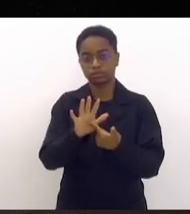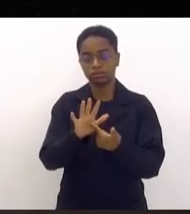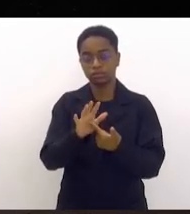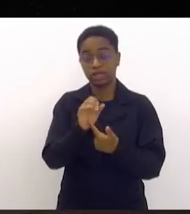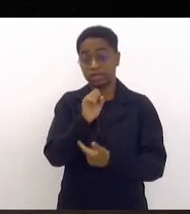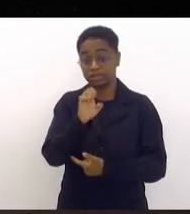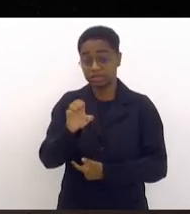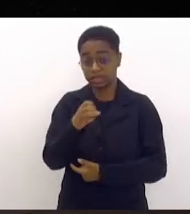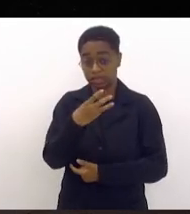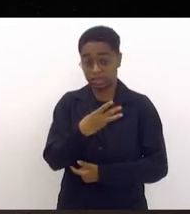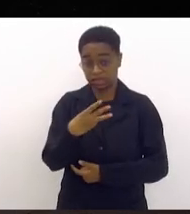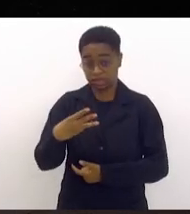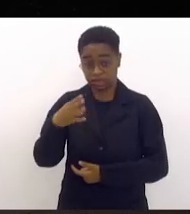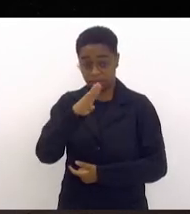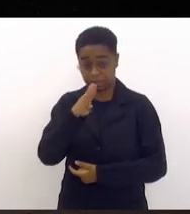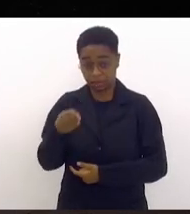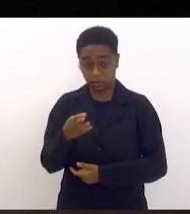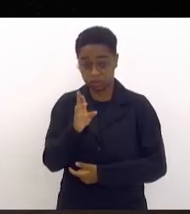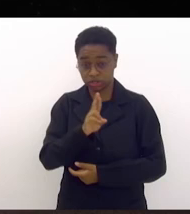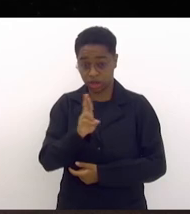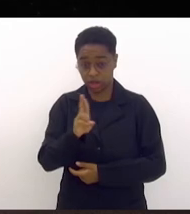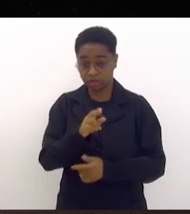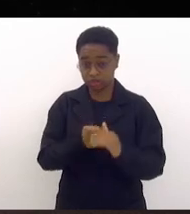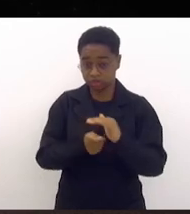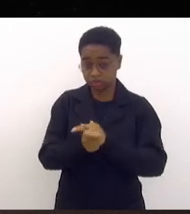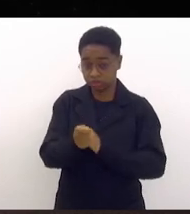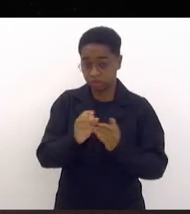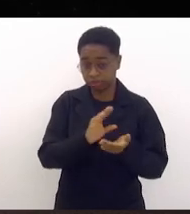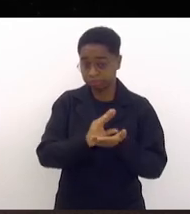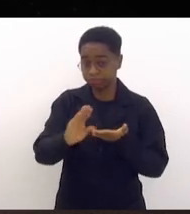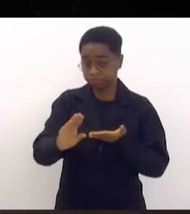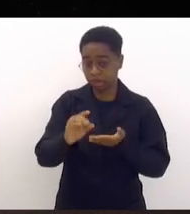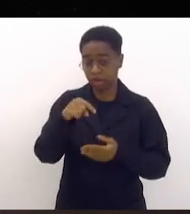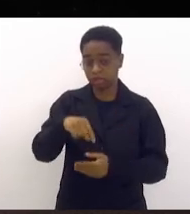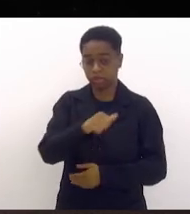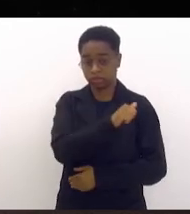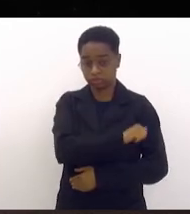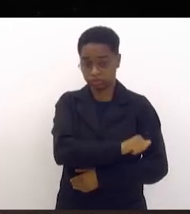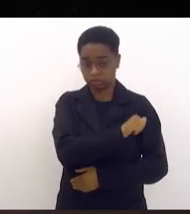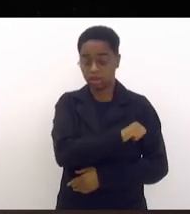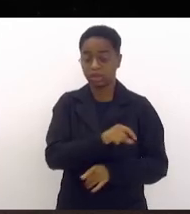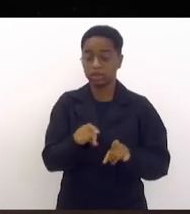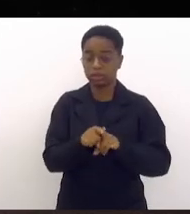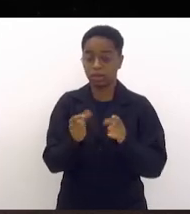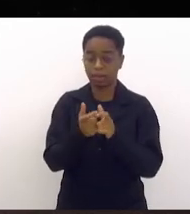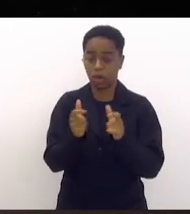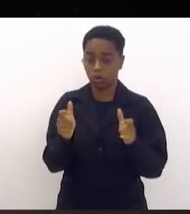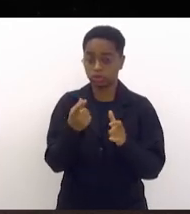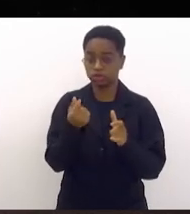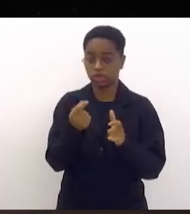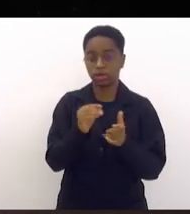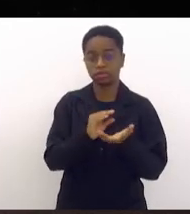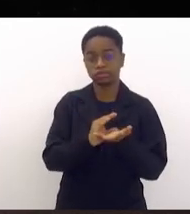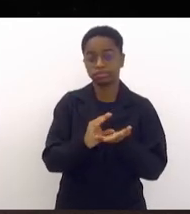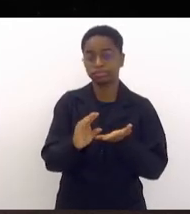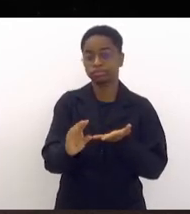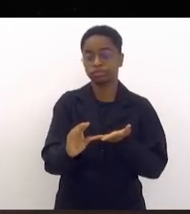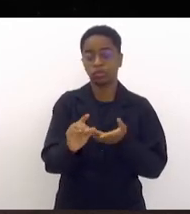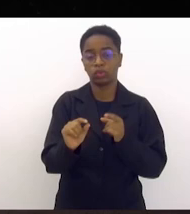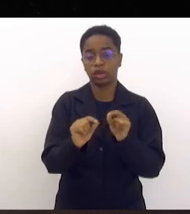$333 bilhões aportados no Rio de Janeiro e boa parte deles é para essa